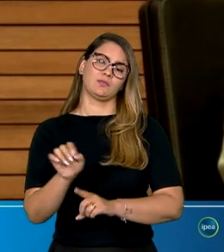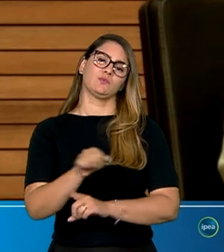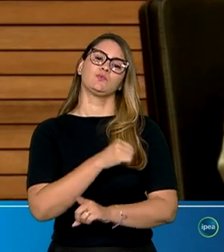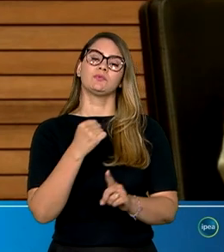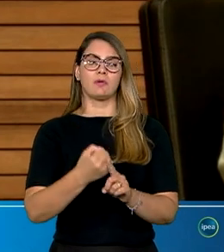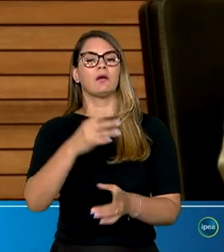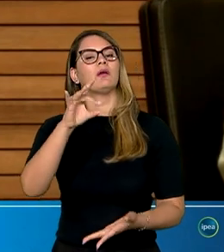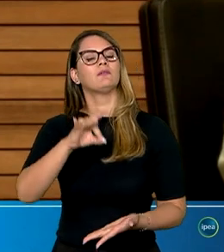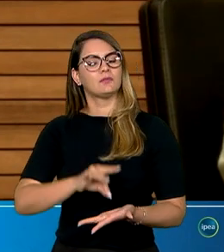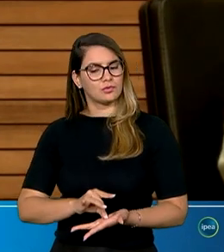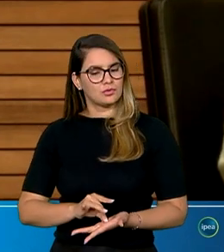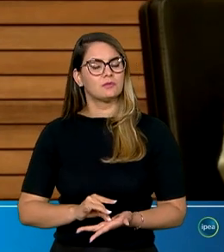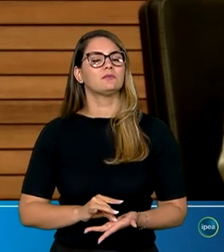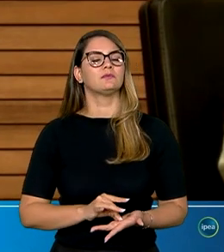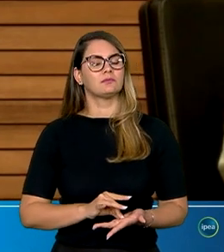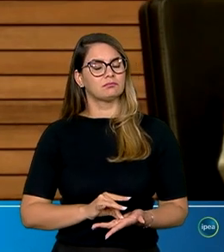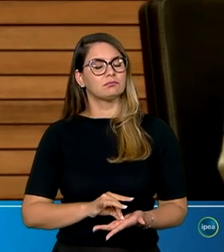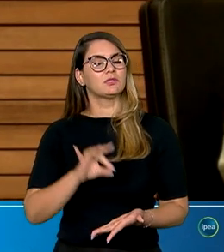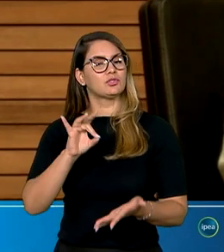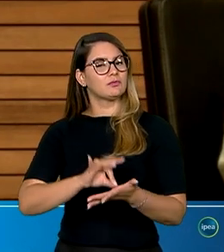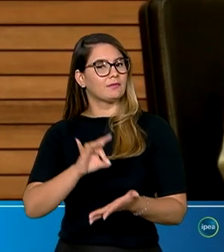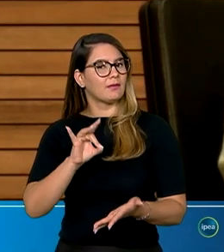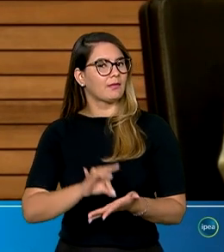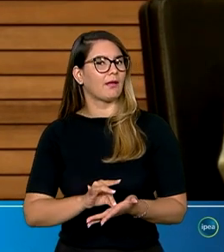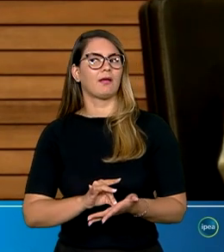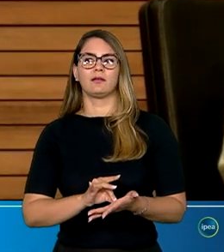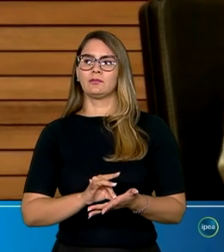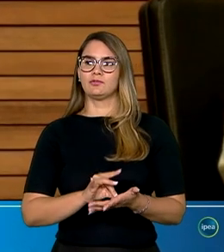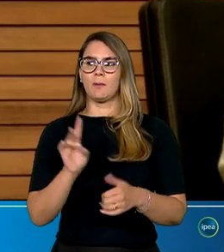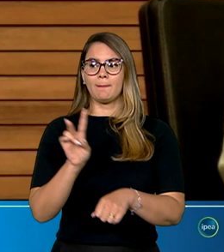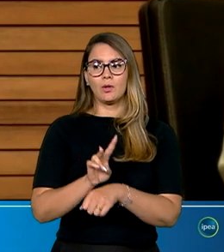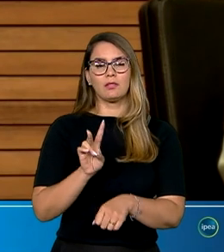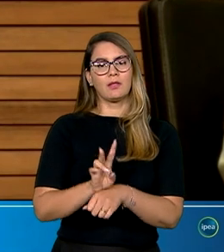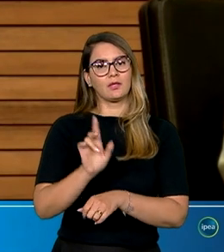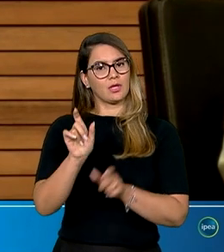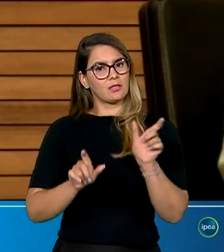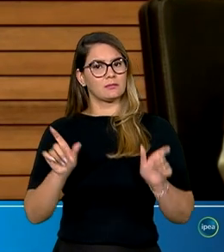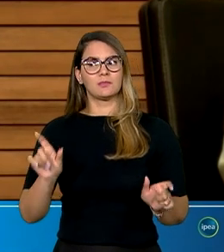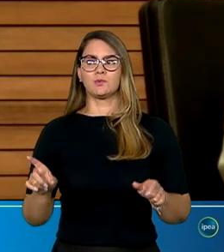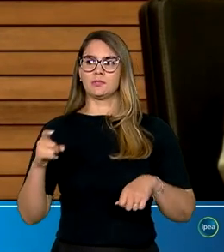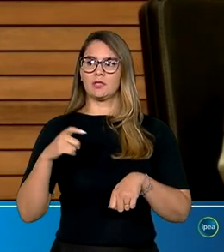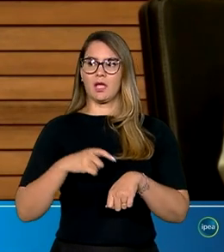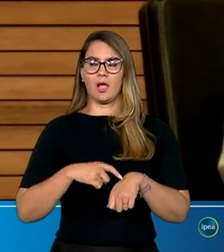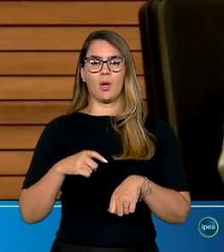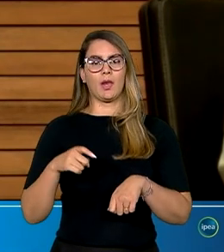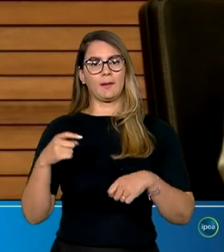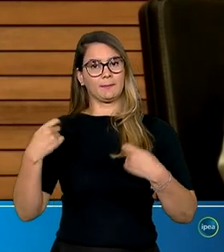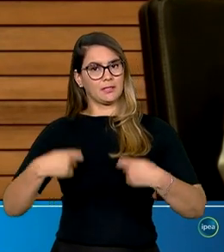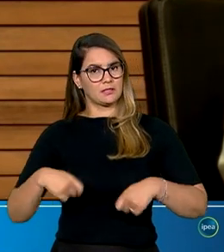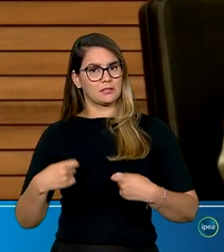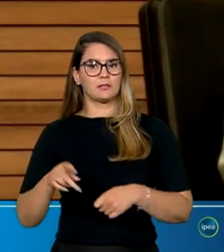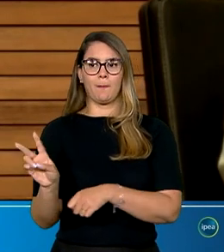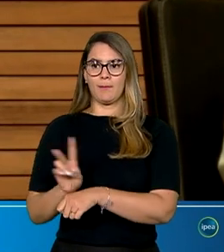efetiva e que realmente proteja as pessoas na hora que elas precisam